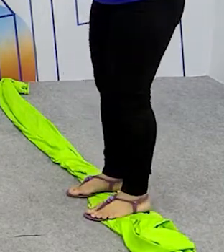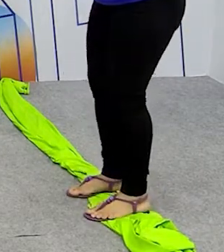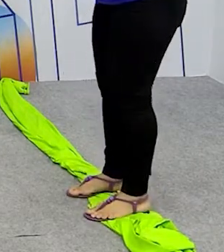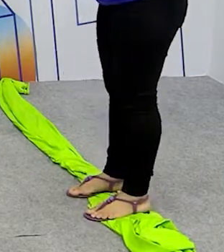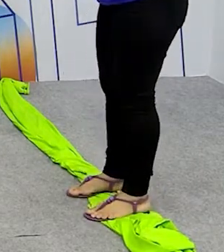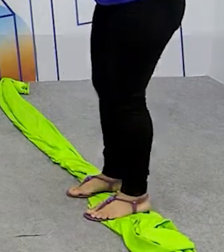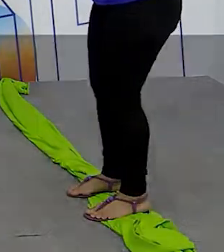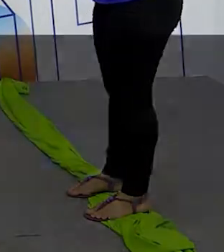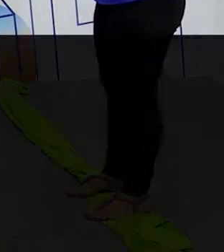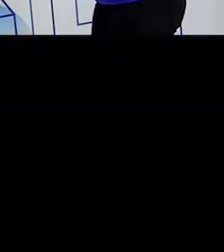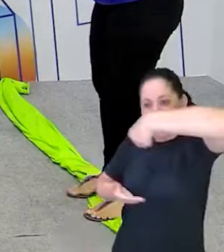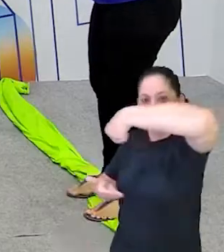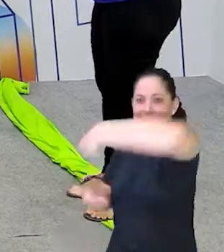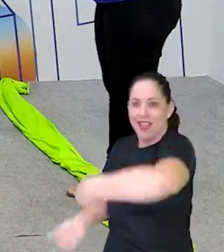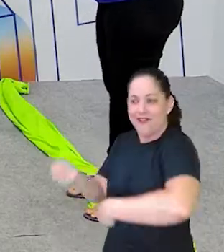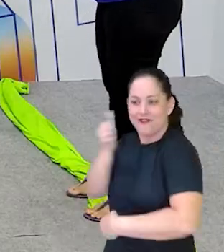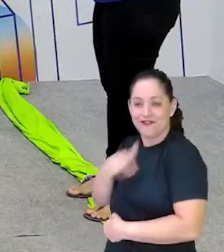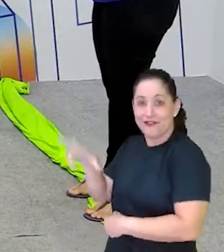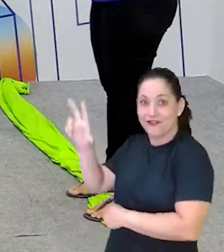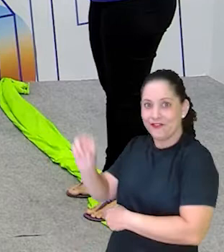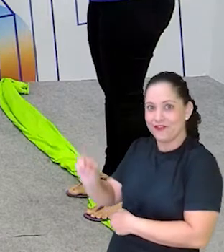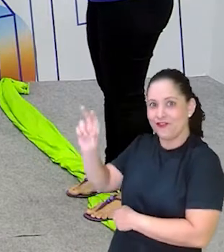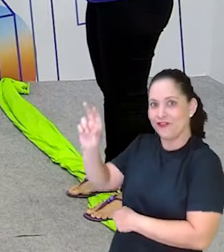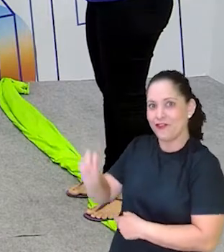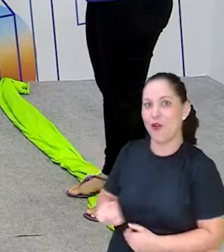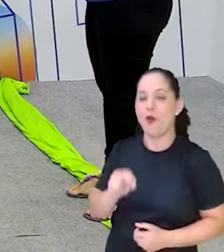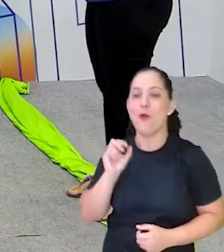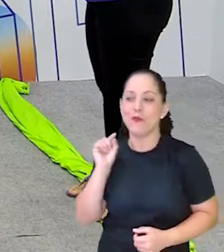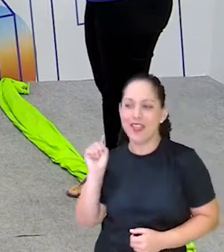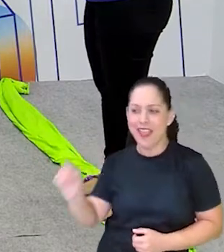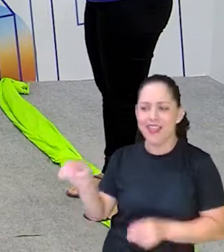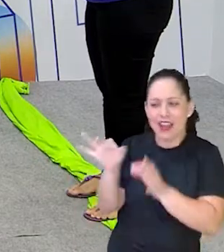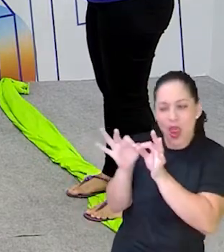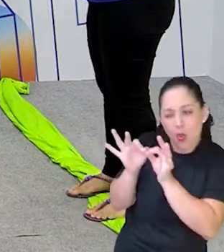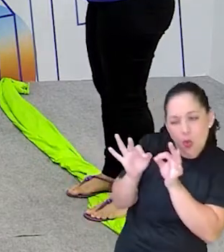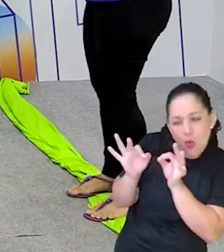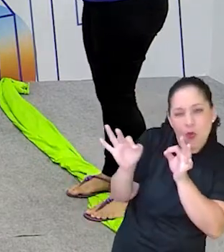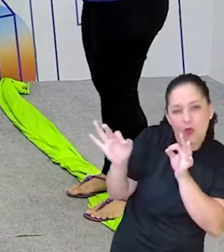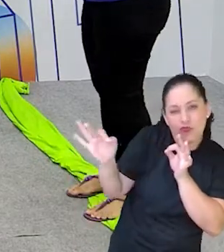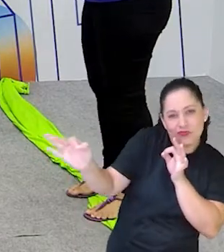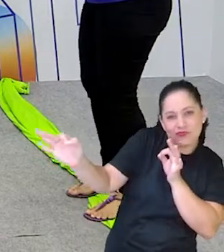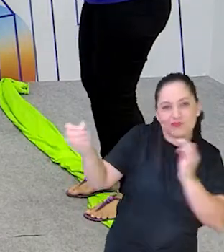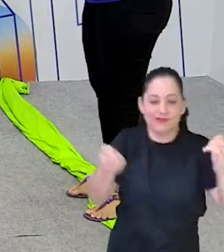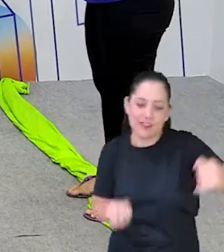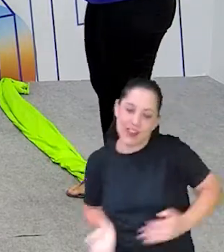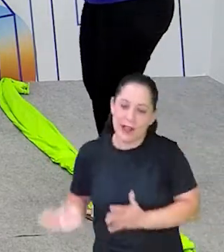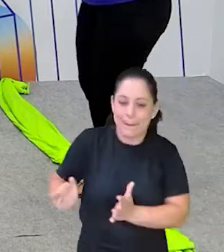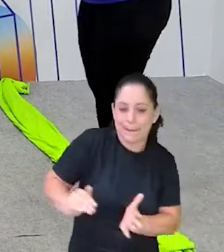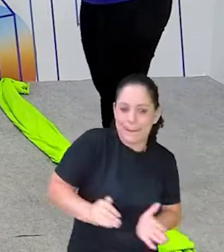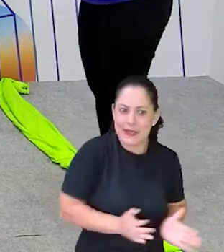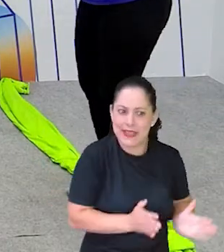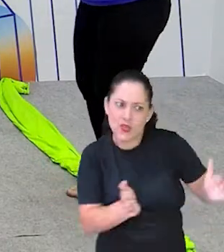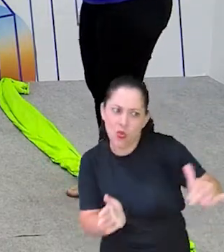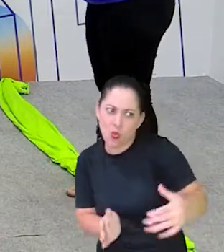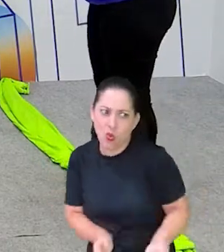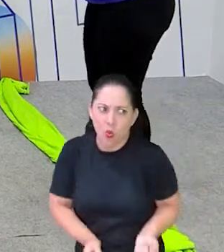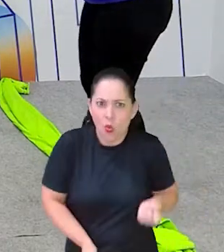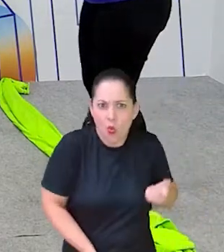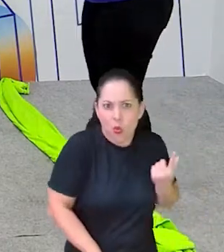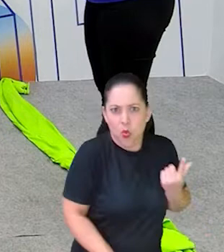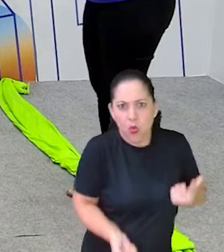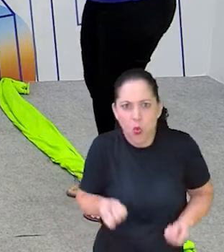para a vovozinha. Ela mora longe, o caminho é